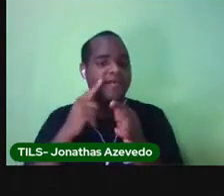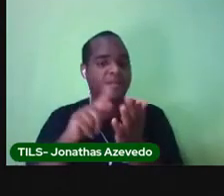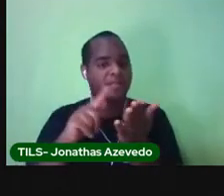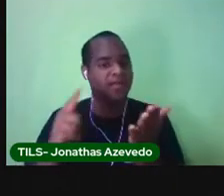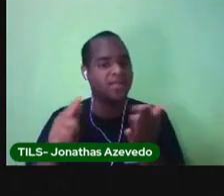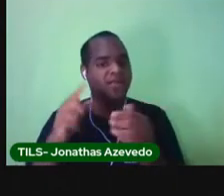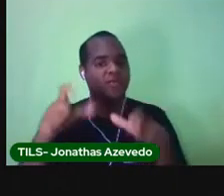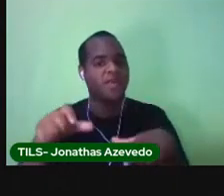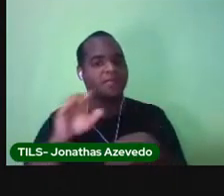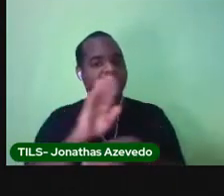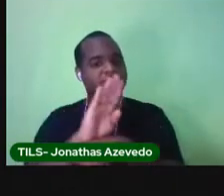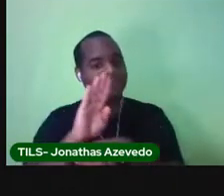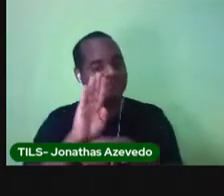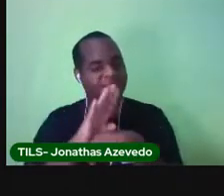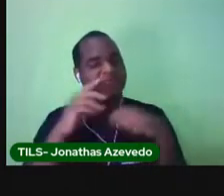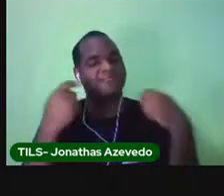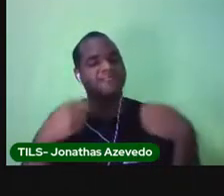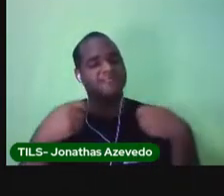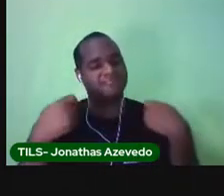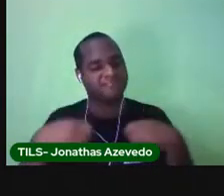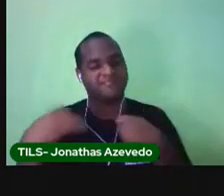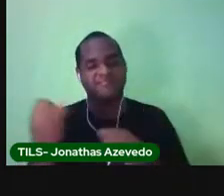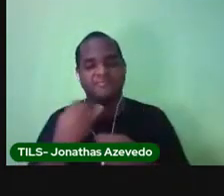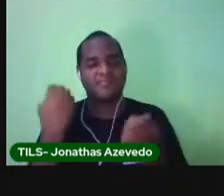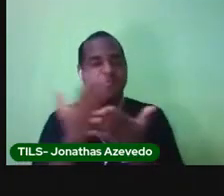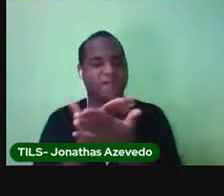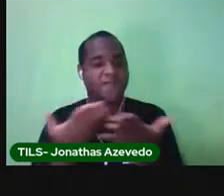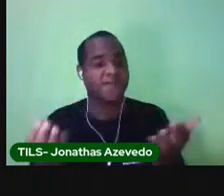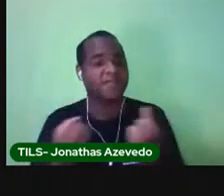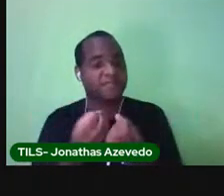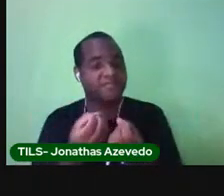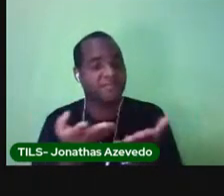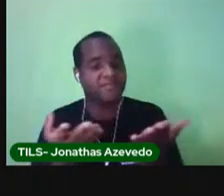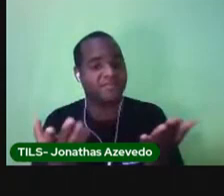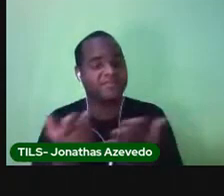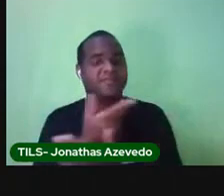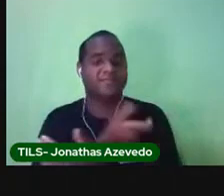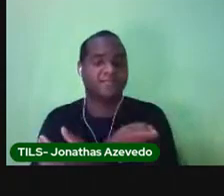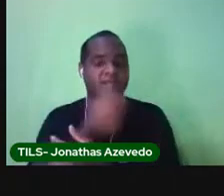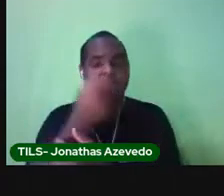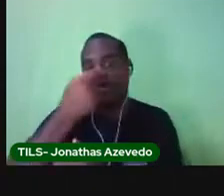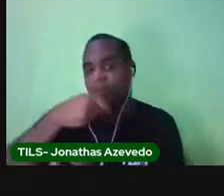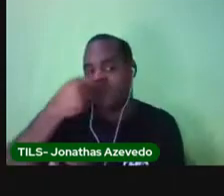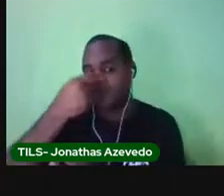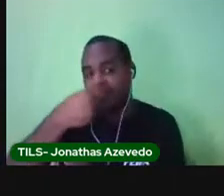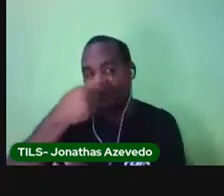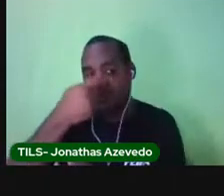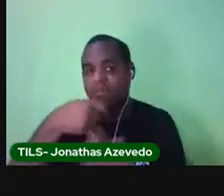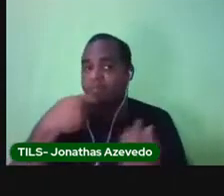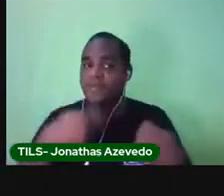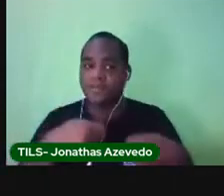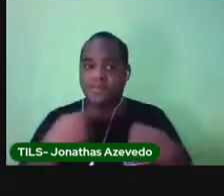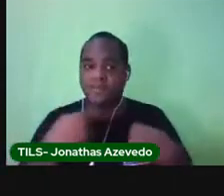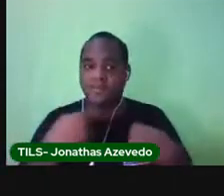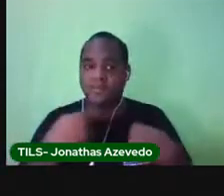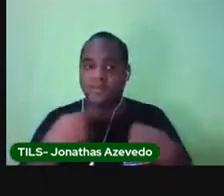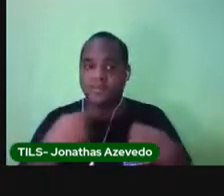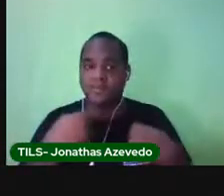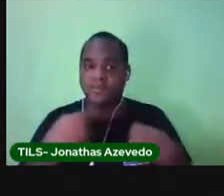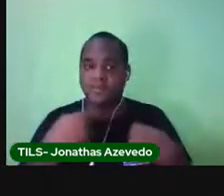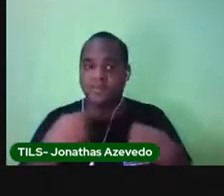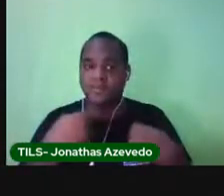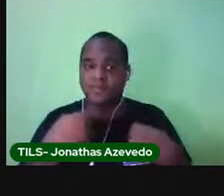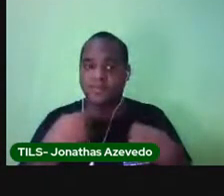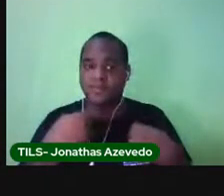o seu bairro, a campanha de vacinação e distribuição de vacina contra a gripe. Precisa é o posto de se vacinar. E aqui